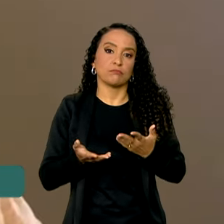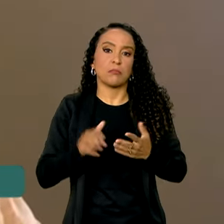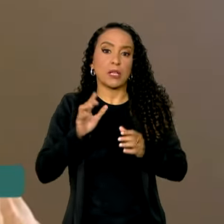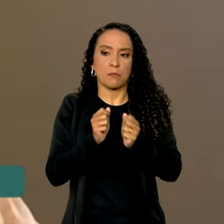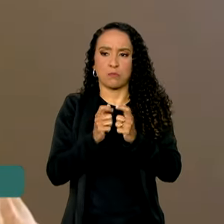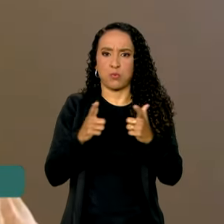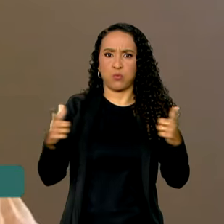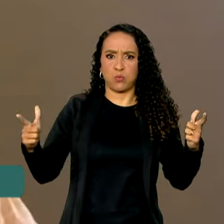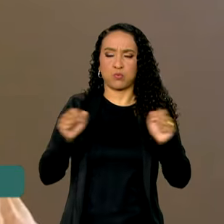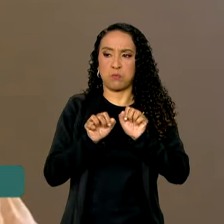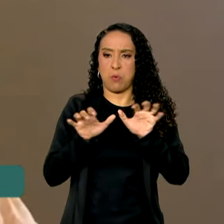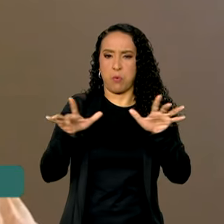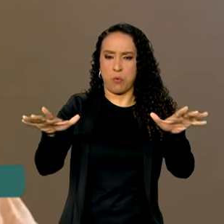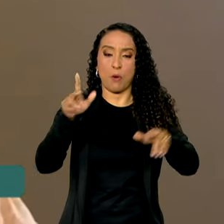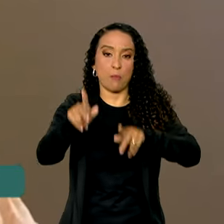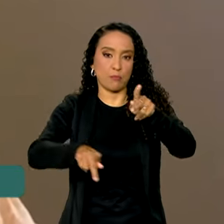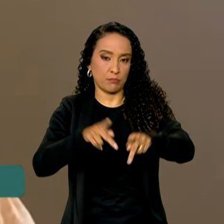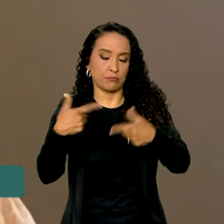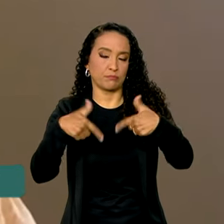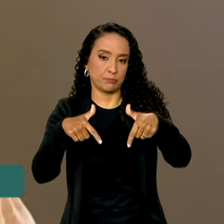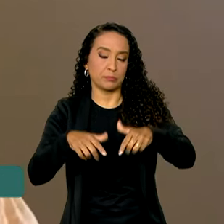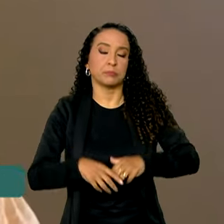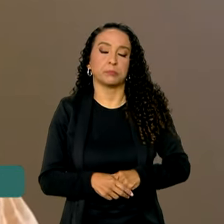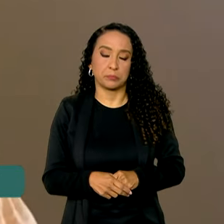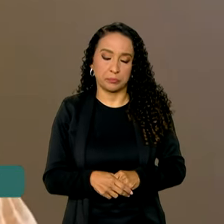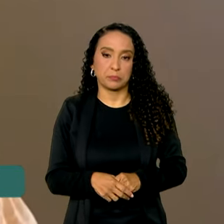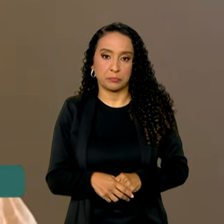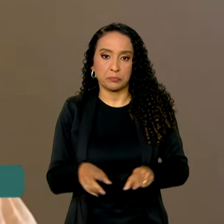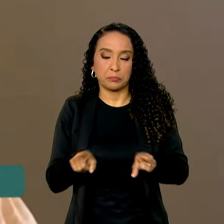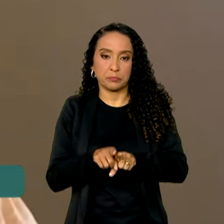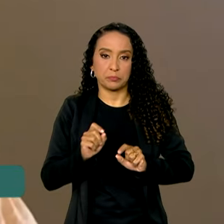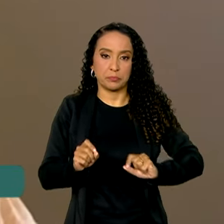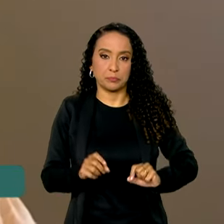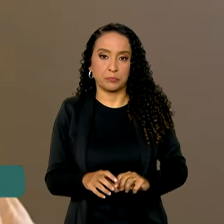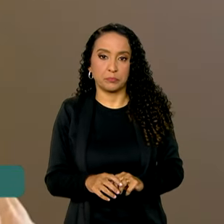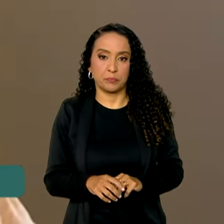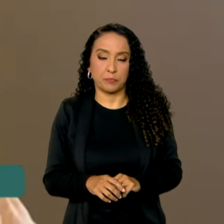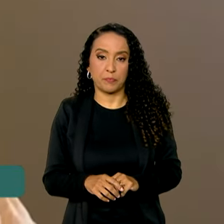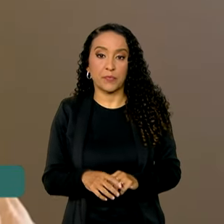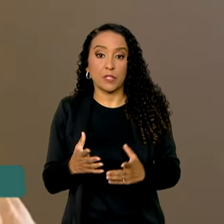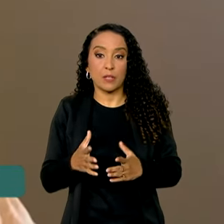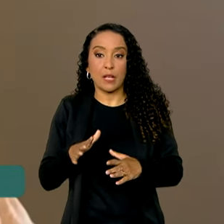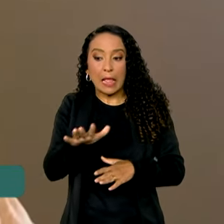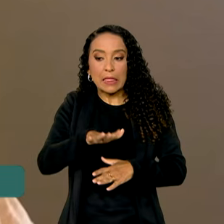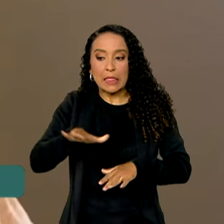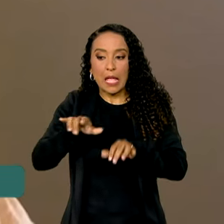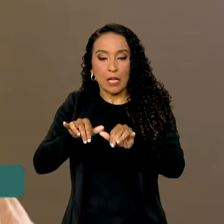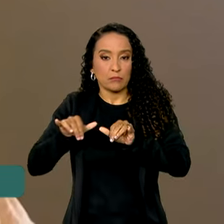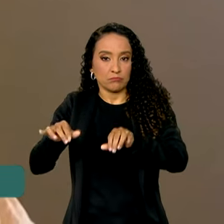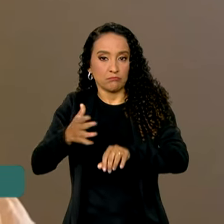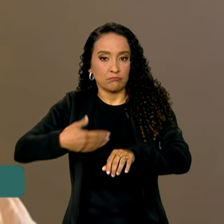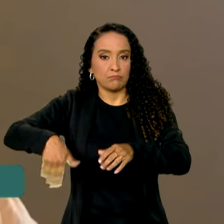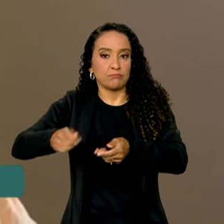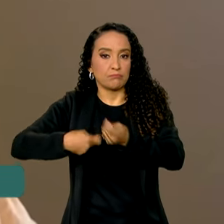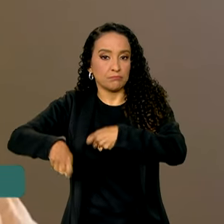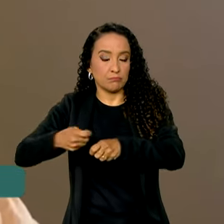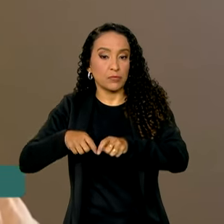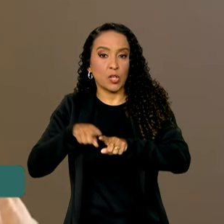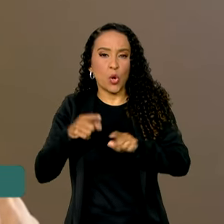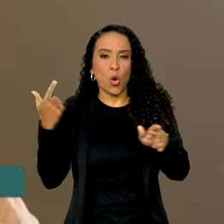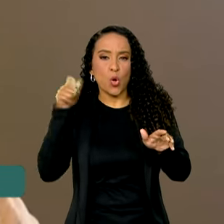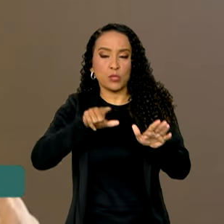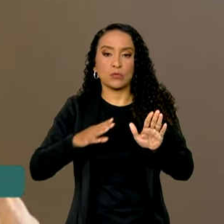expandiram a sua população ocupada, sendo que no comércio, inclusive, foi